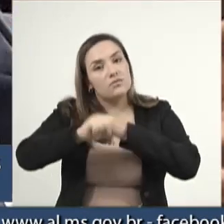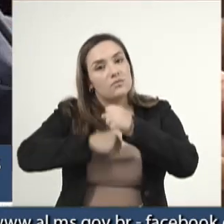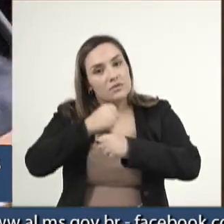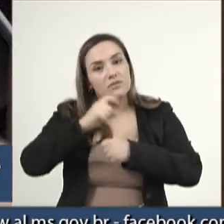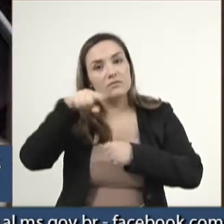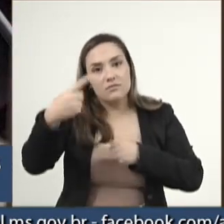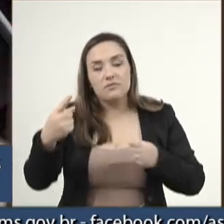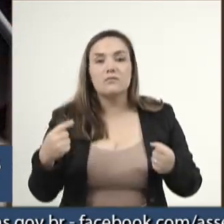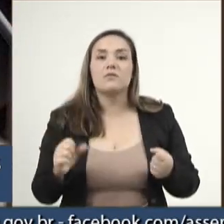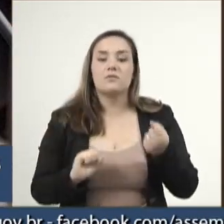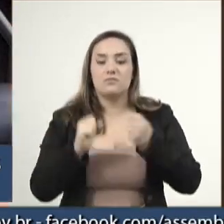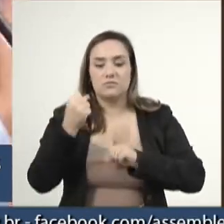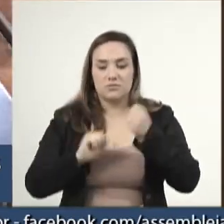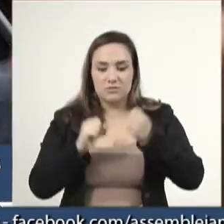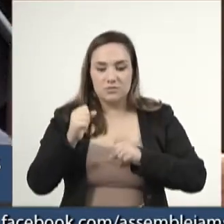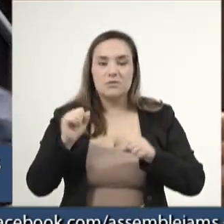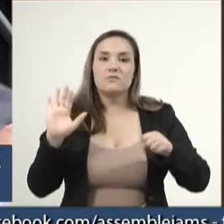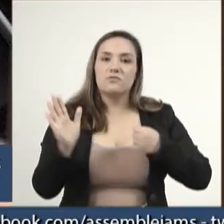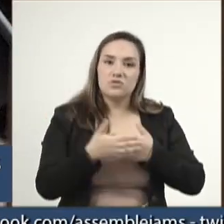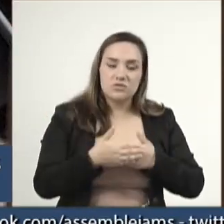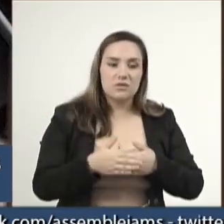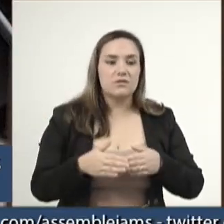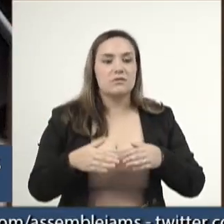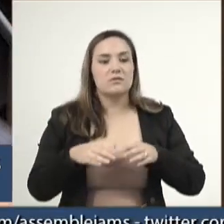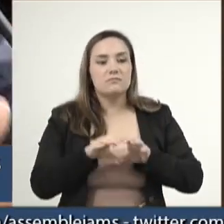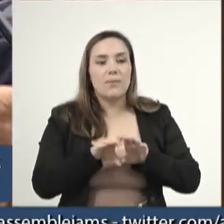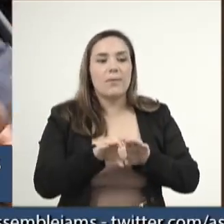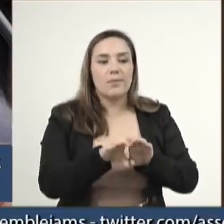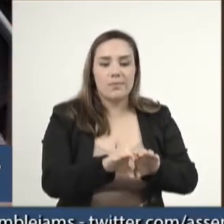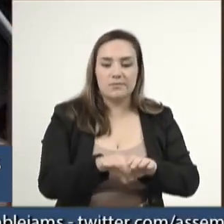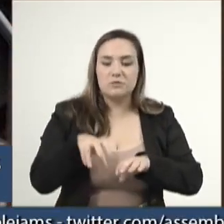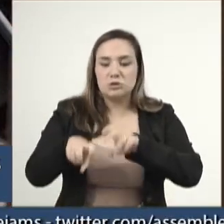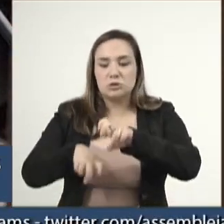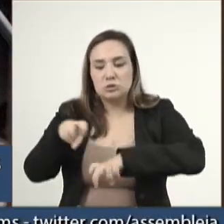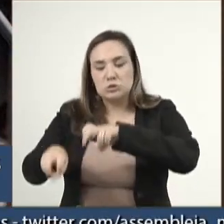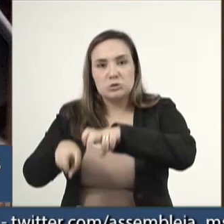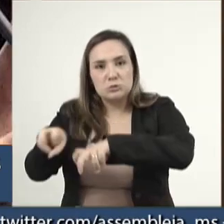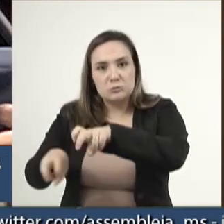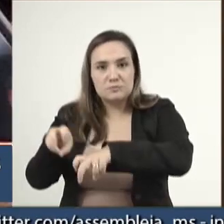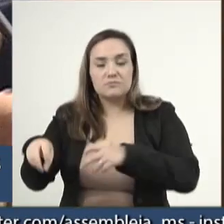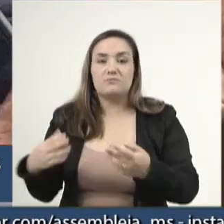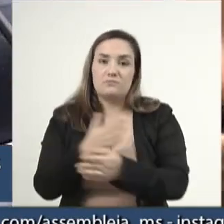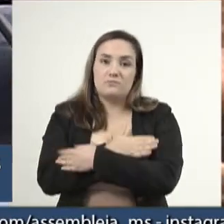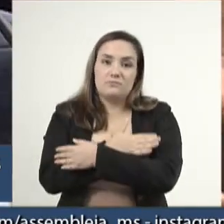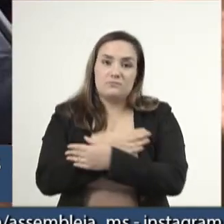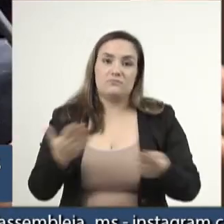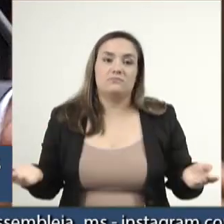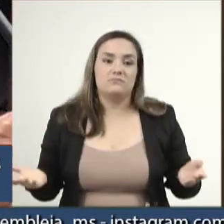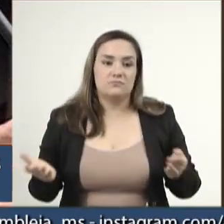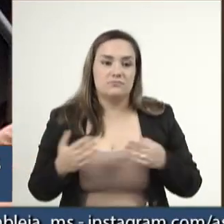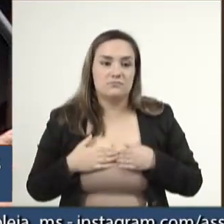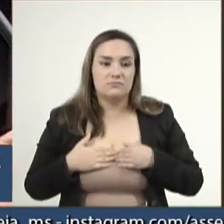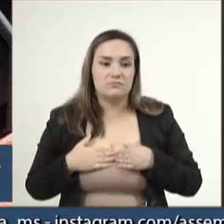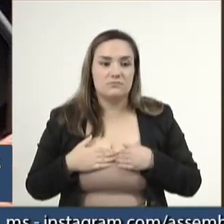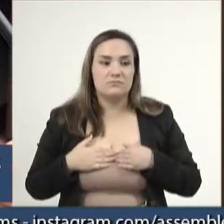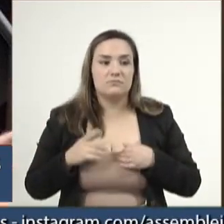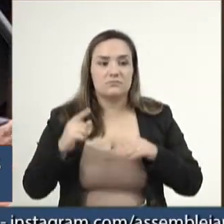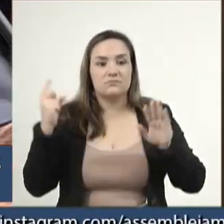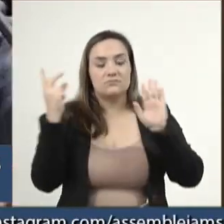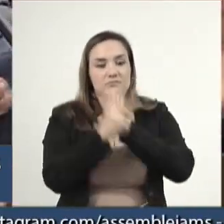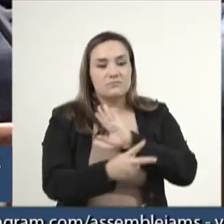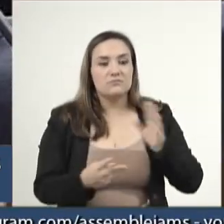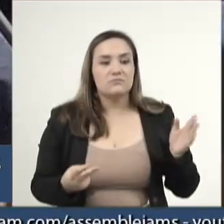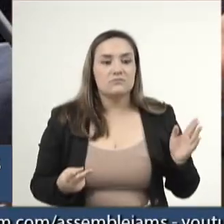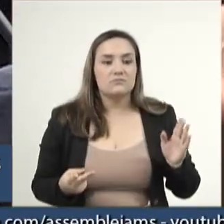fechar as margens que fabricam trator, fechar as margens que fabricam colhedeira, fechar, dar desemprego. Agora, vetou a desoneração da